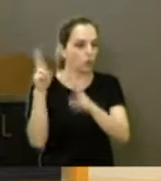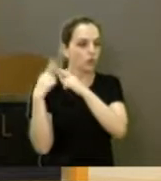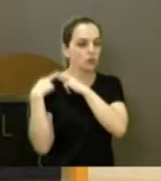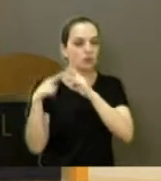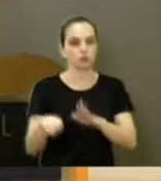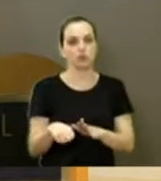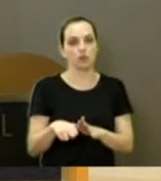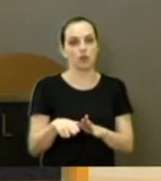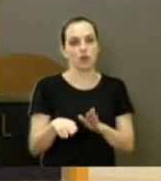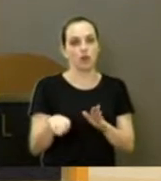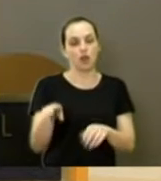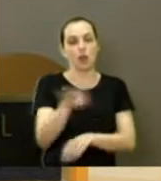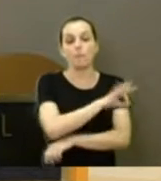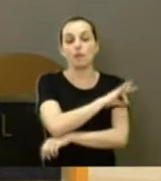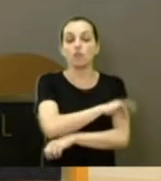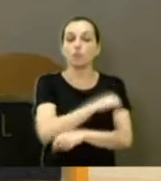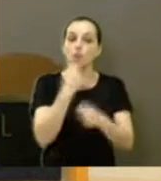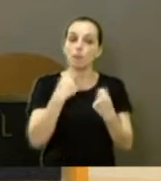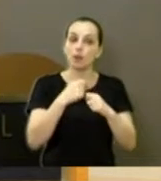jurídico tem que tomar uma posição.